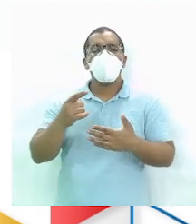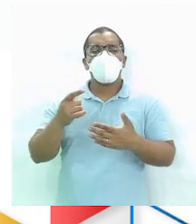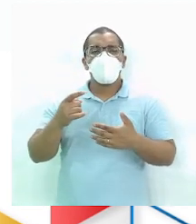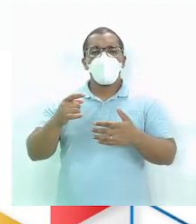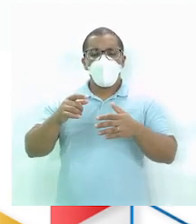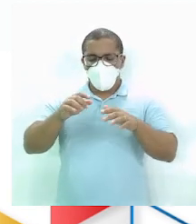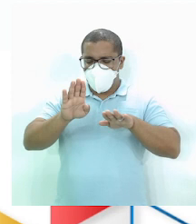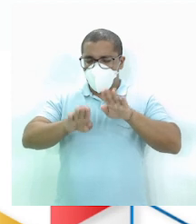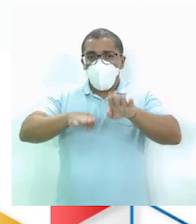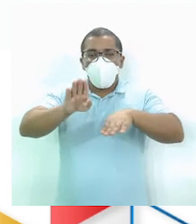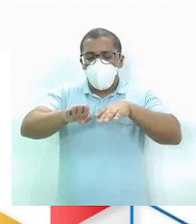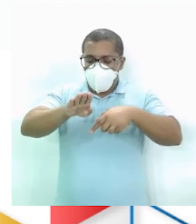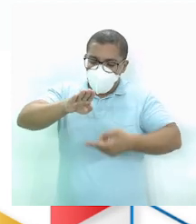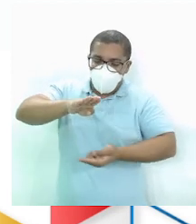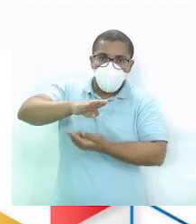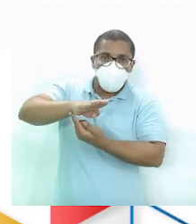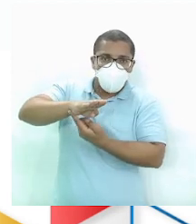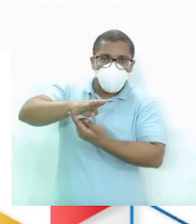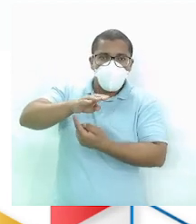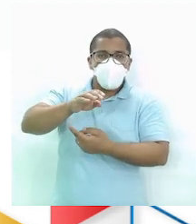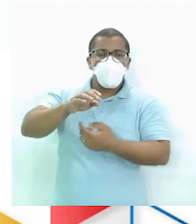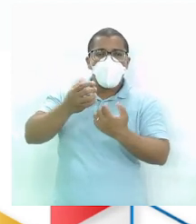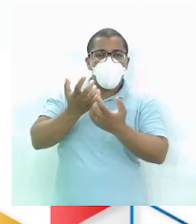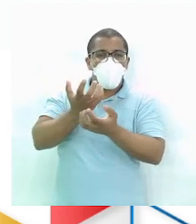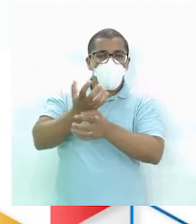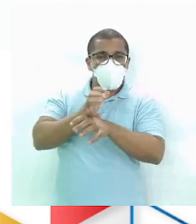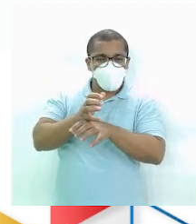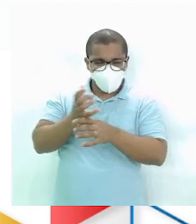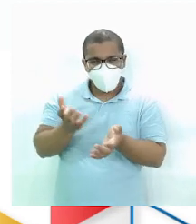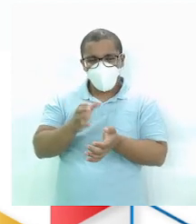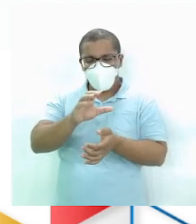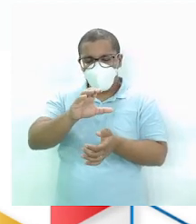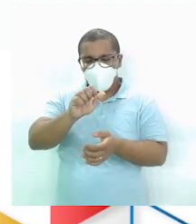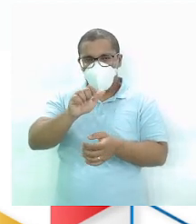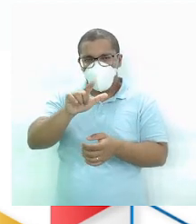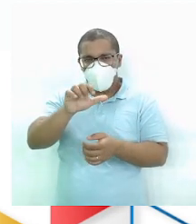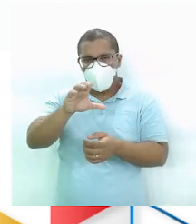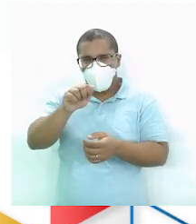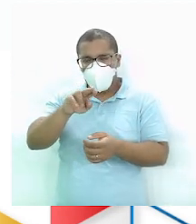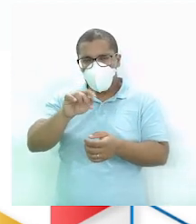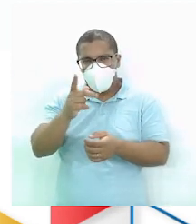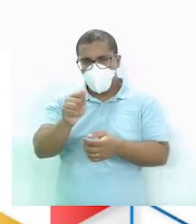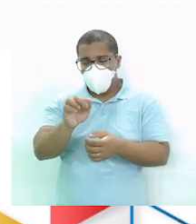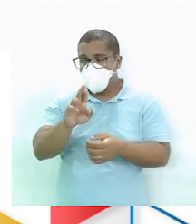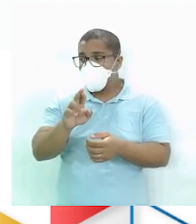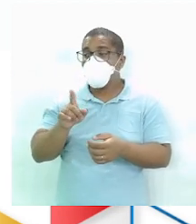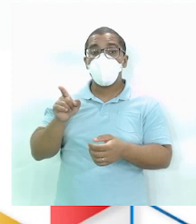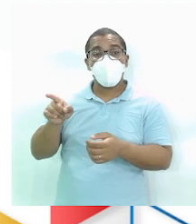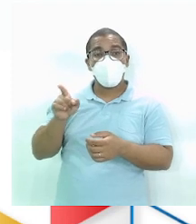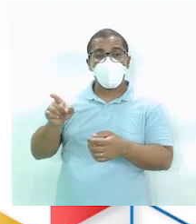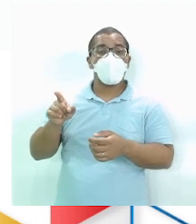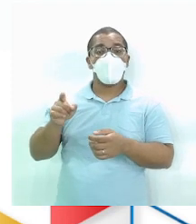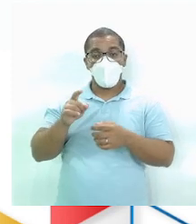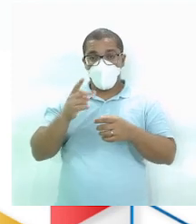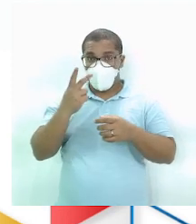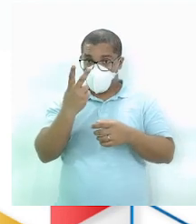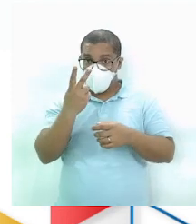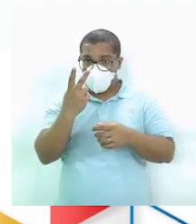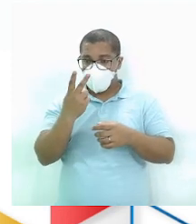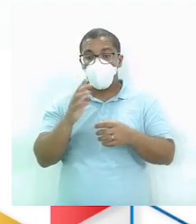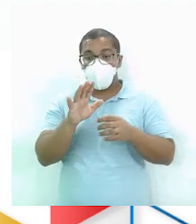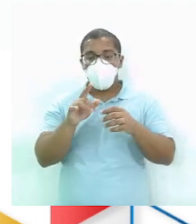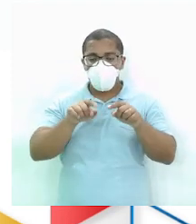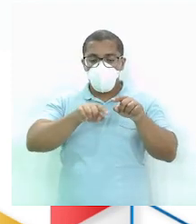Mas normalmente É conhecido como A ferradura Então cada ferradura Dessa valia dez Tenho duas Um sobre vinte